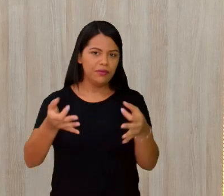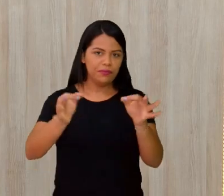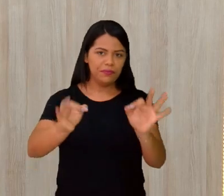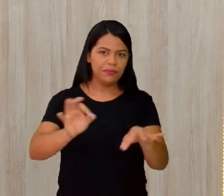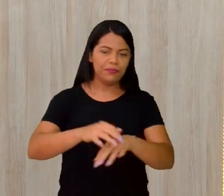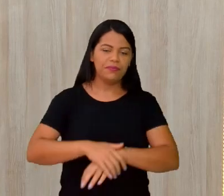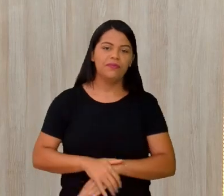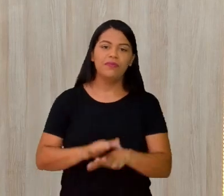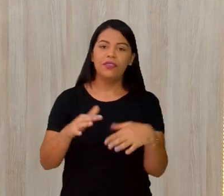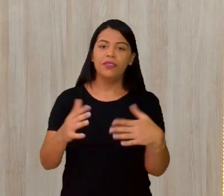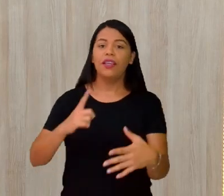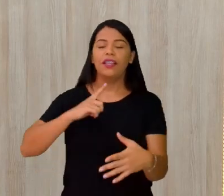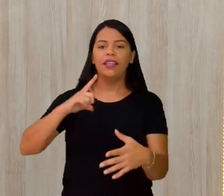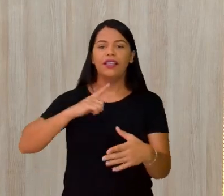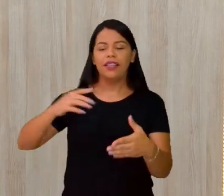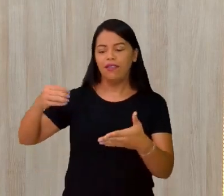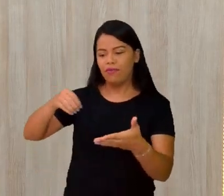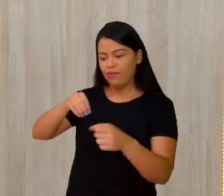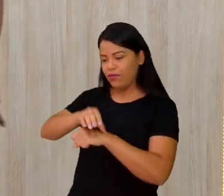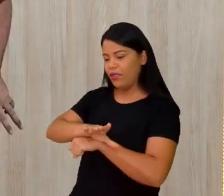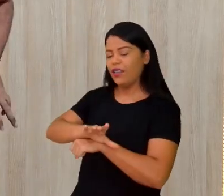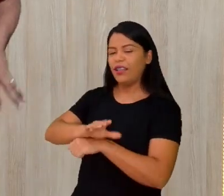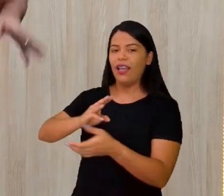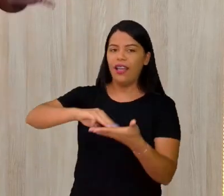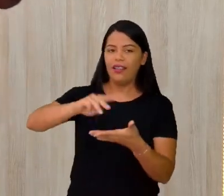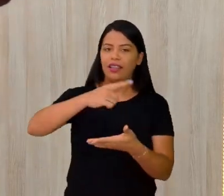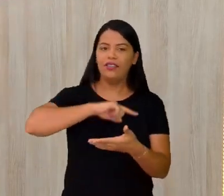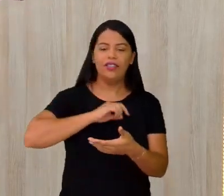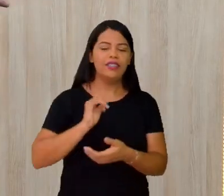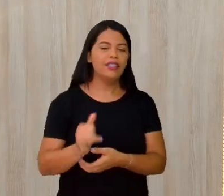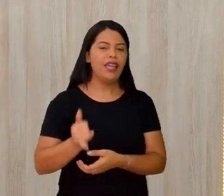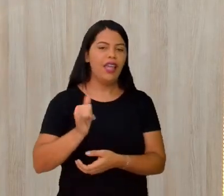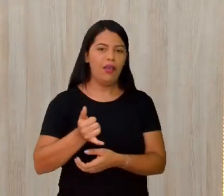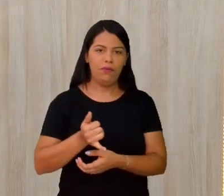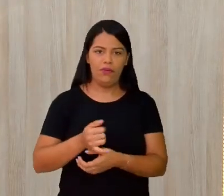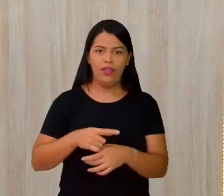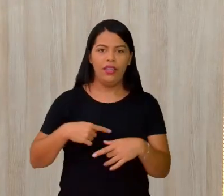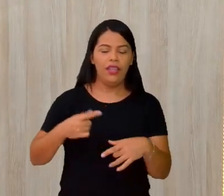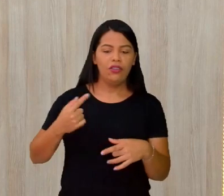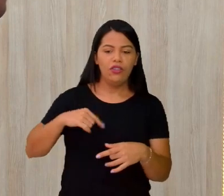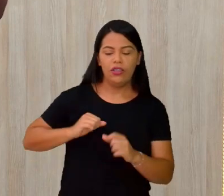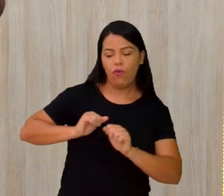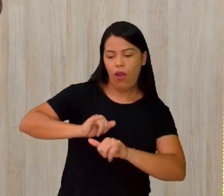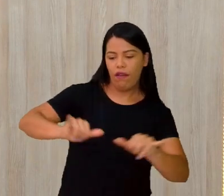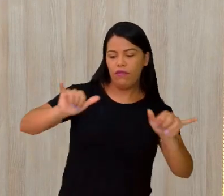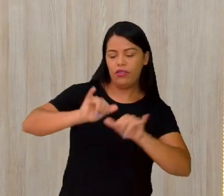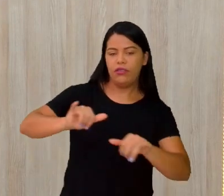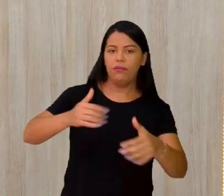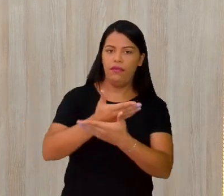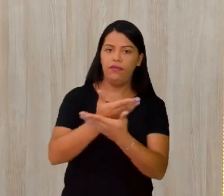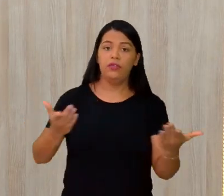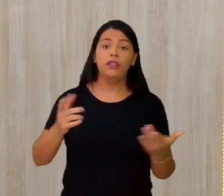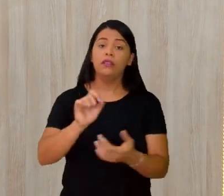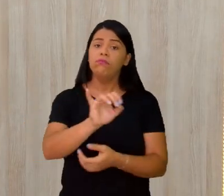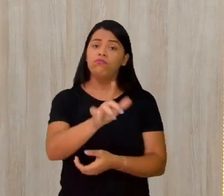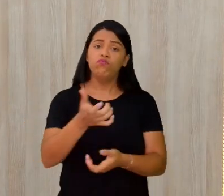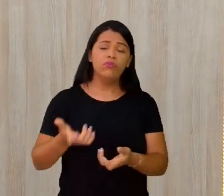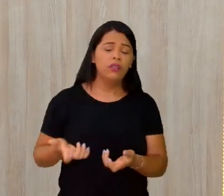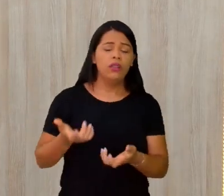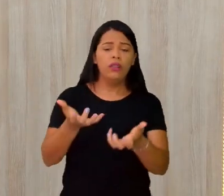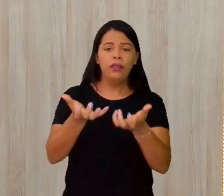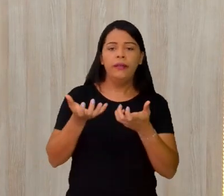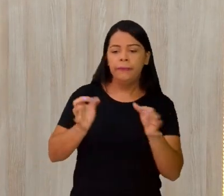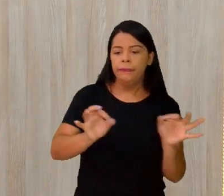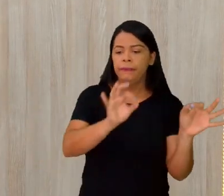E aí, tem aquele recadinho que a gente sempre traz, né? Porque esse tema da TV Nova, também temos o quê? Canal no YouTube. Se você quer